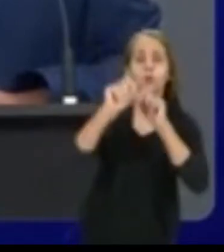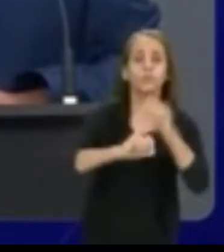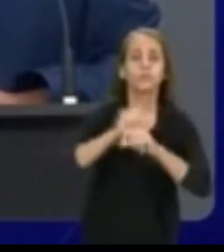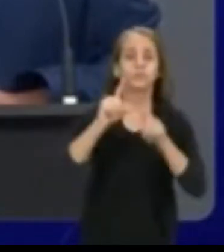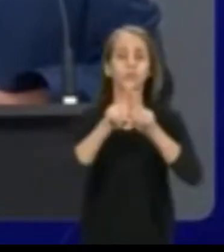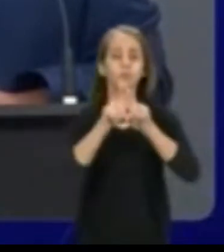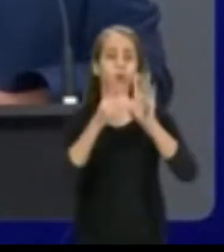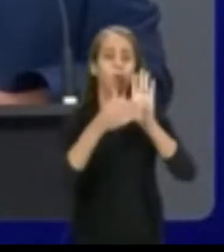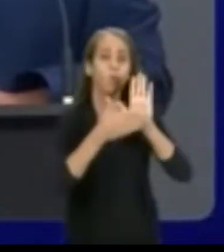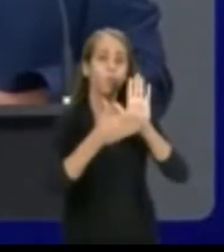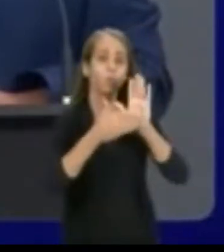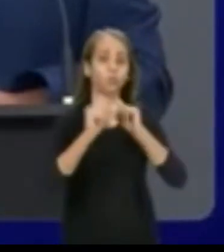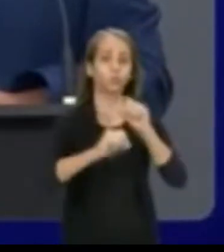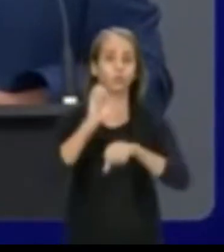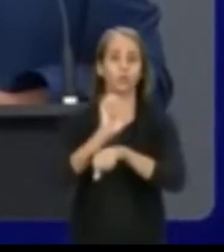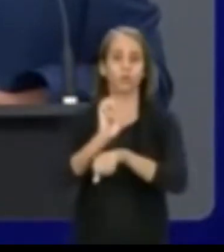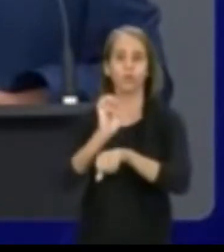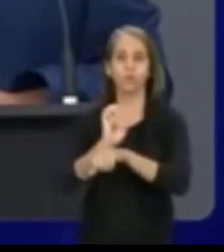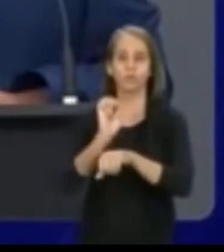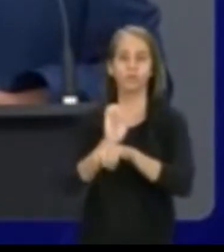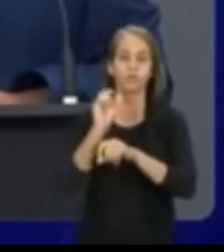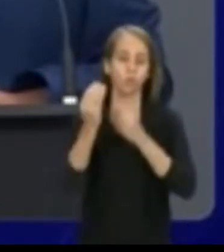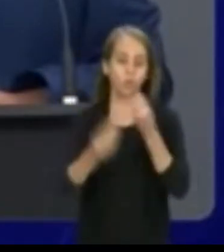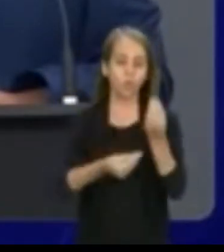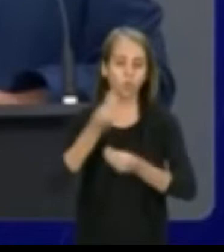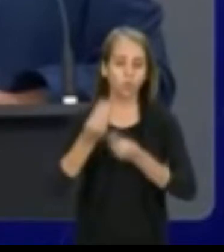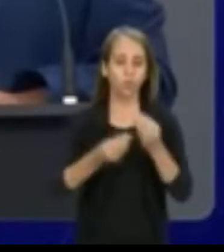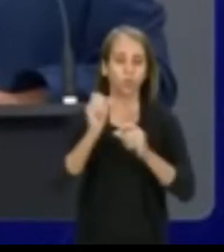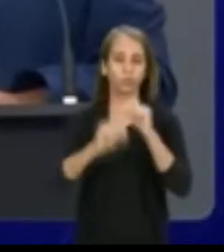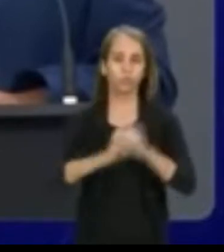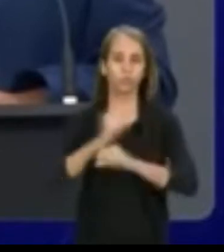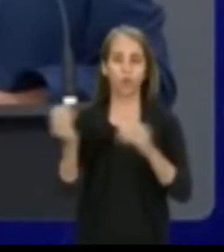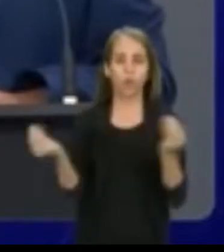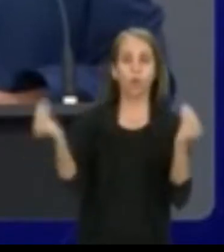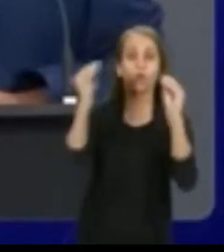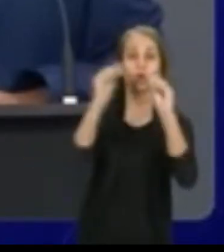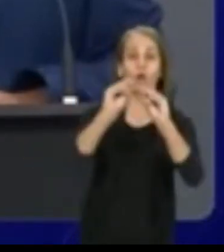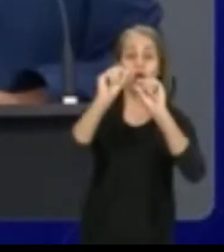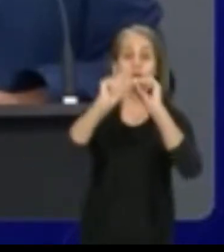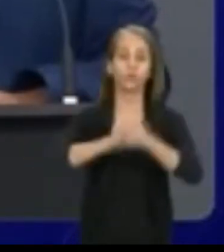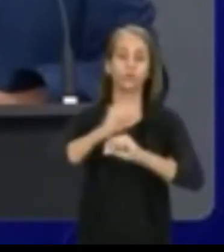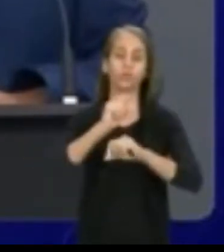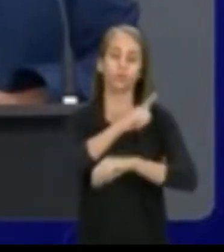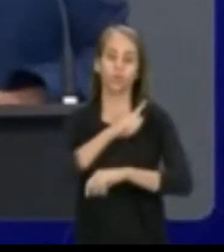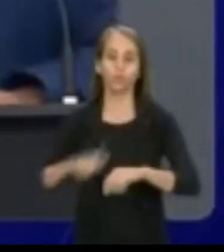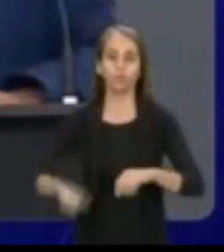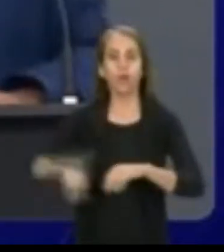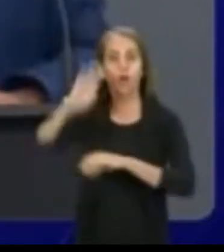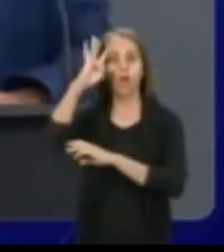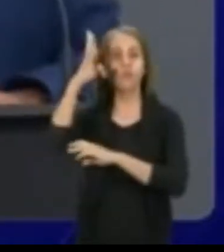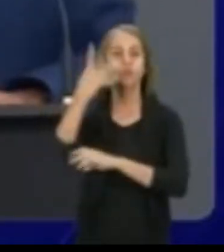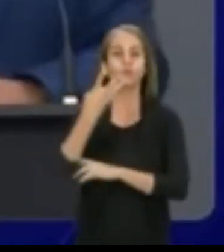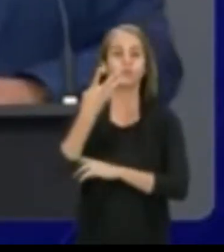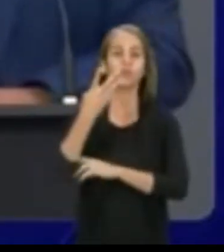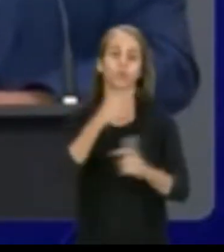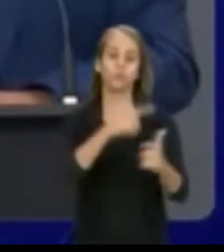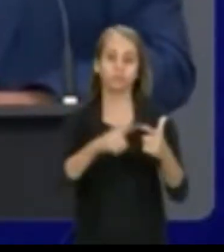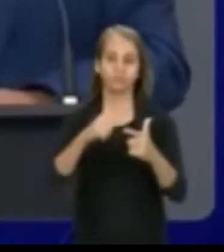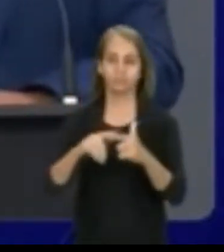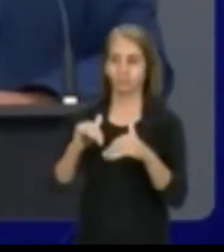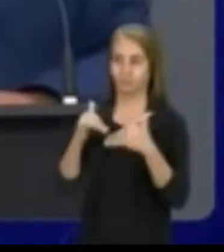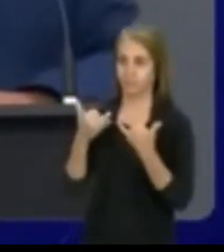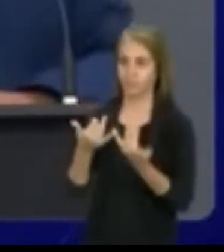para o Estado. O que o Estado pode colocar no seu governo para resolver esses problemas? Ter políticas muito